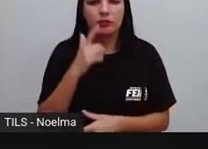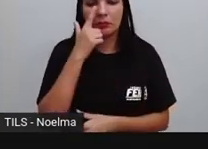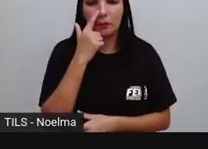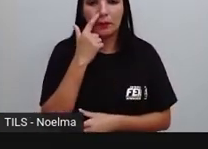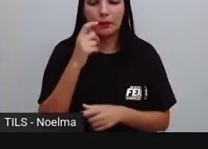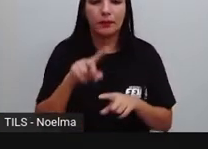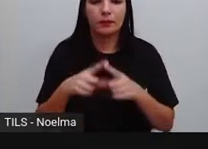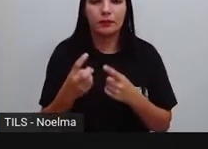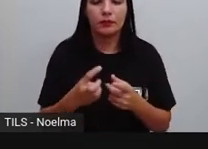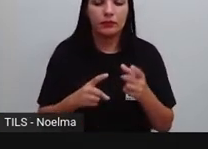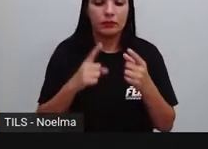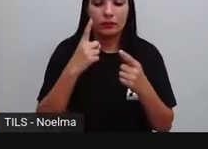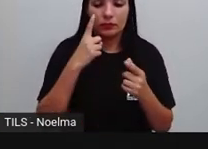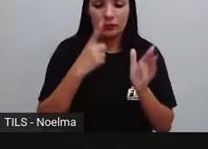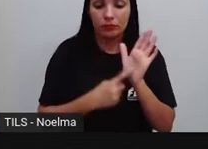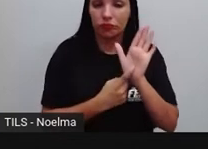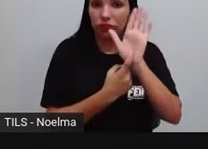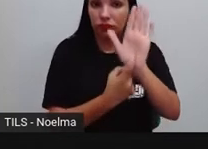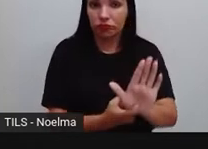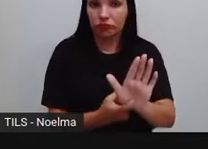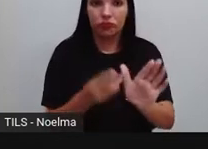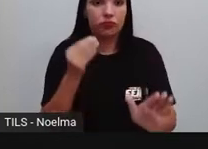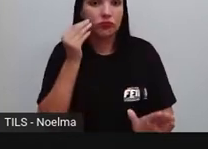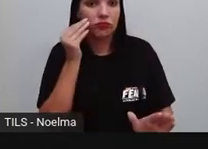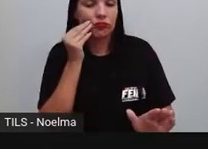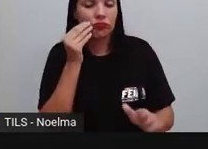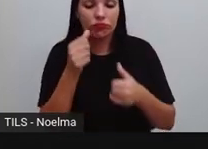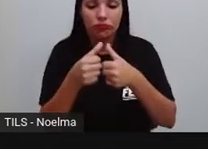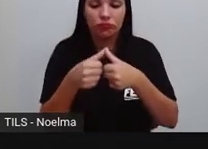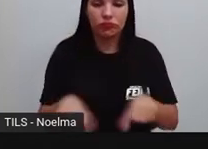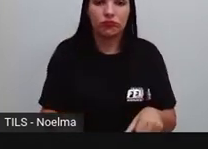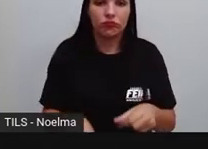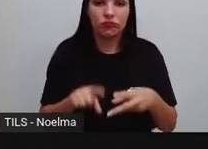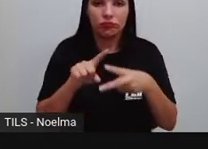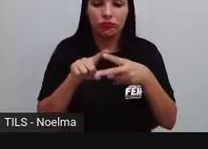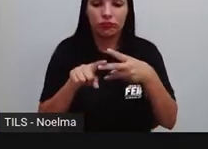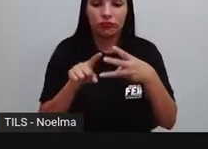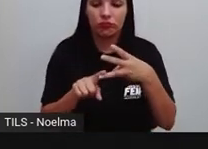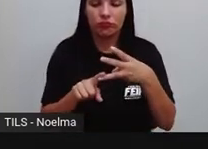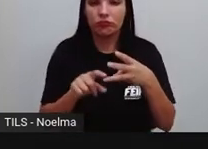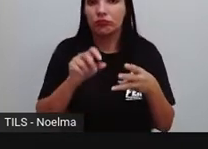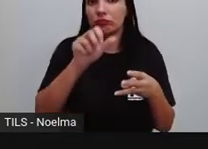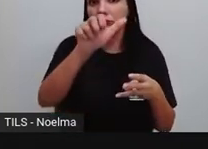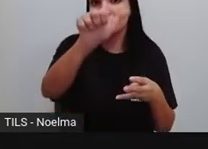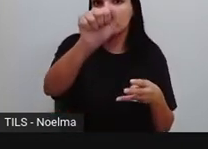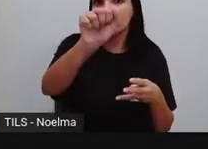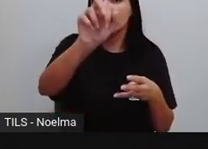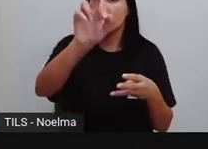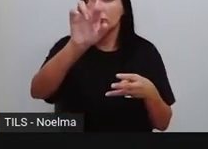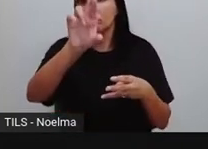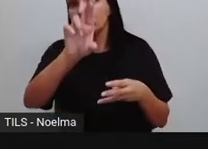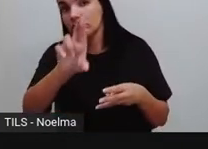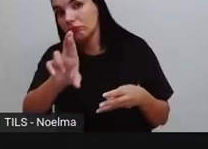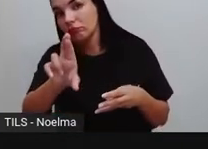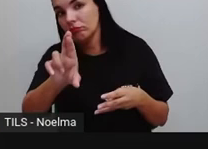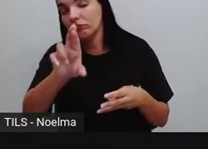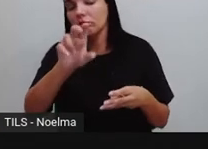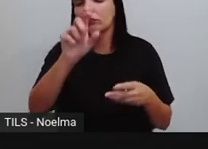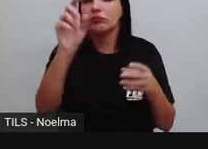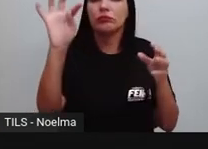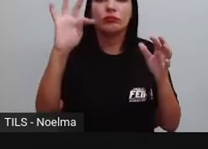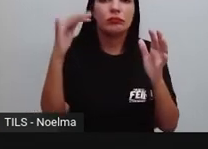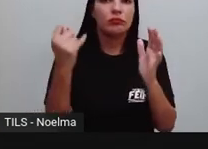Então nós temos, indicar, mostrar, ficar. Indicar, aumentar, ensinar,